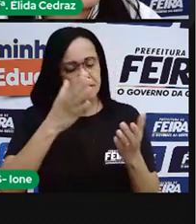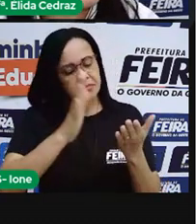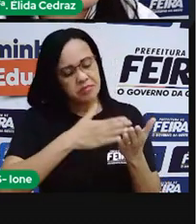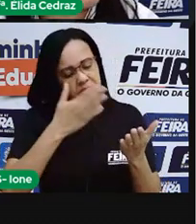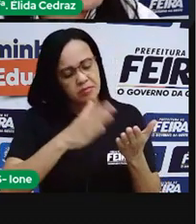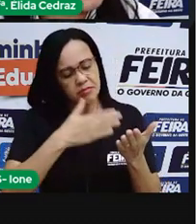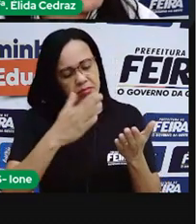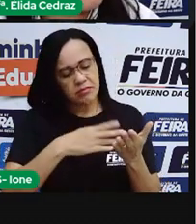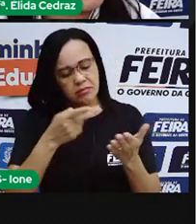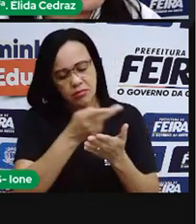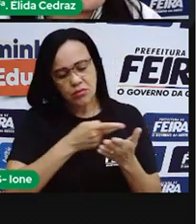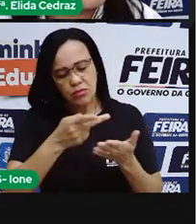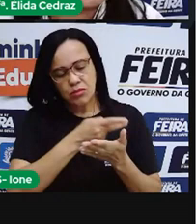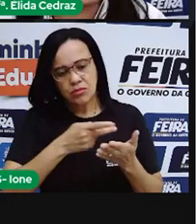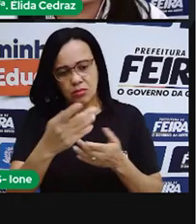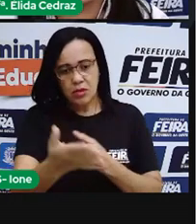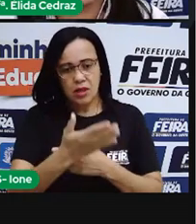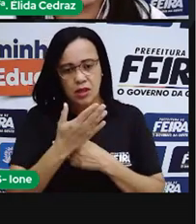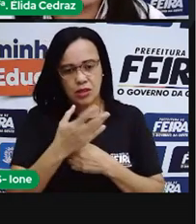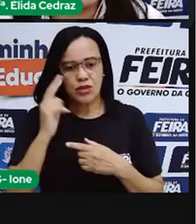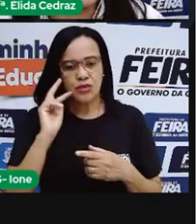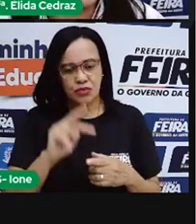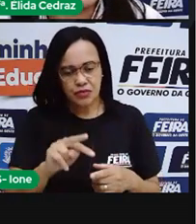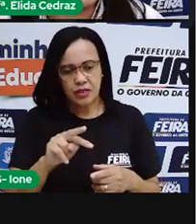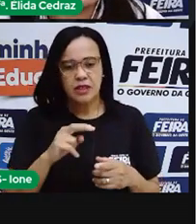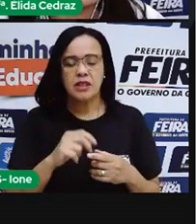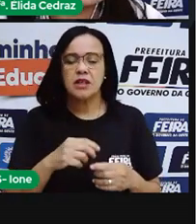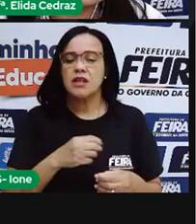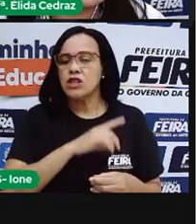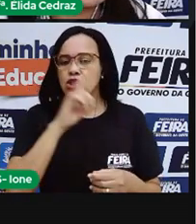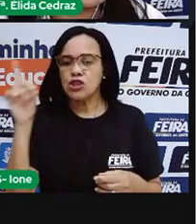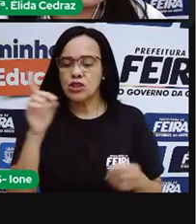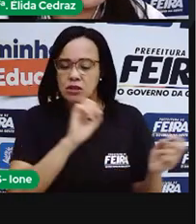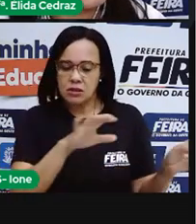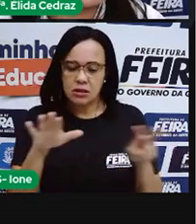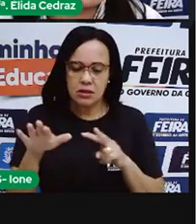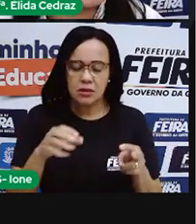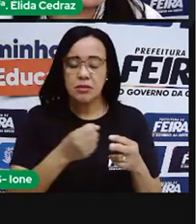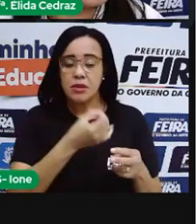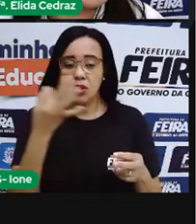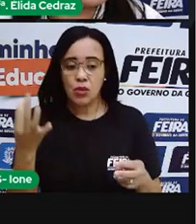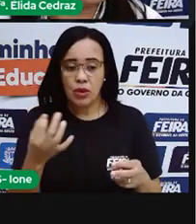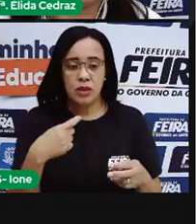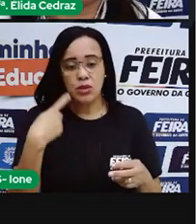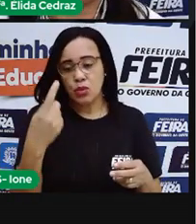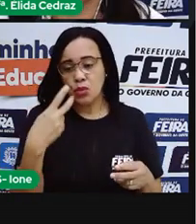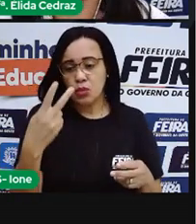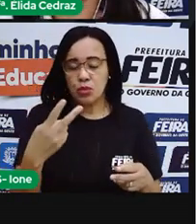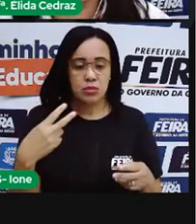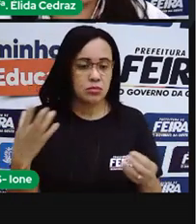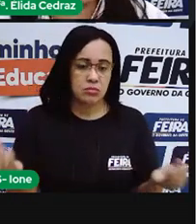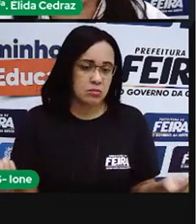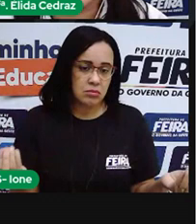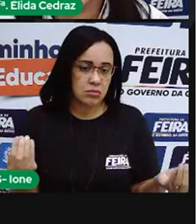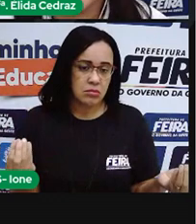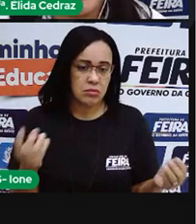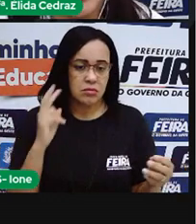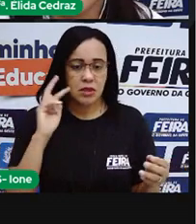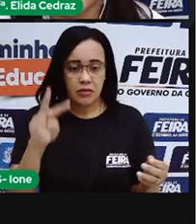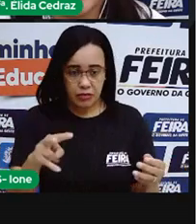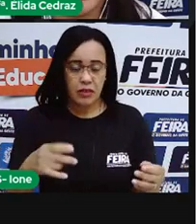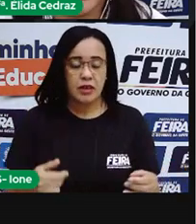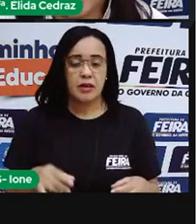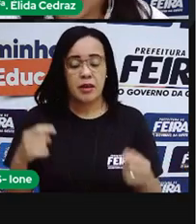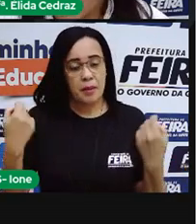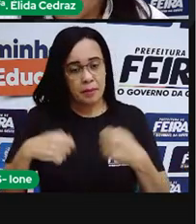pode contar de semana em semana, de dois em dois dias, de três em três, de um em um. Depende da estratégia que